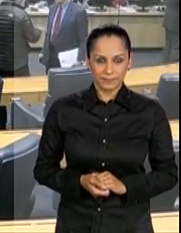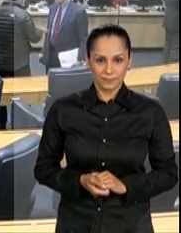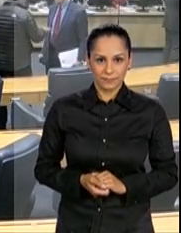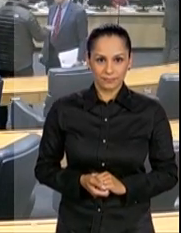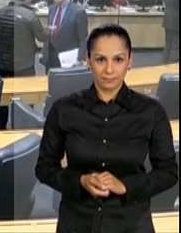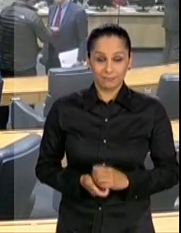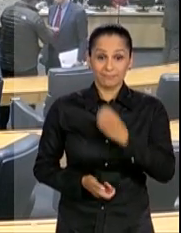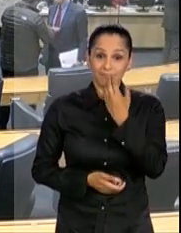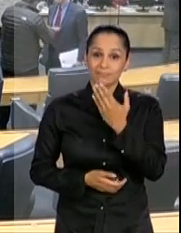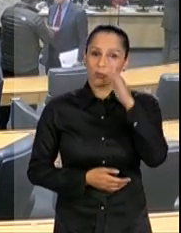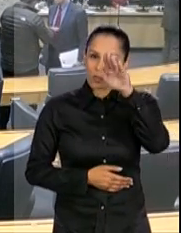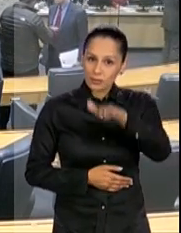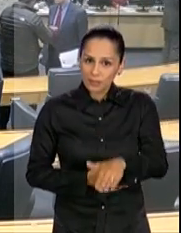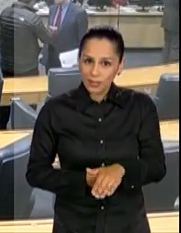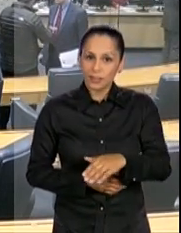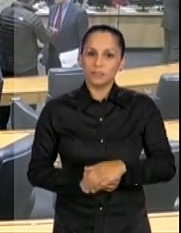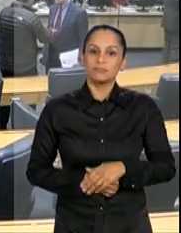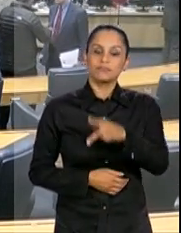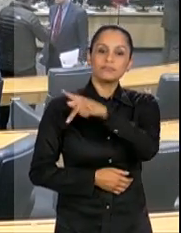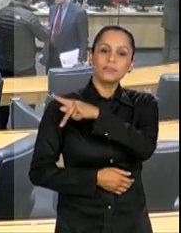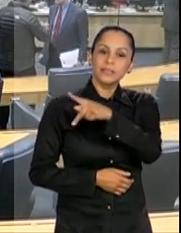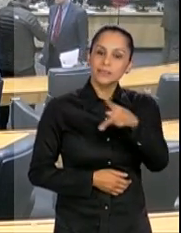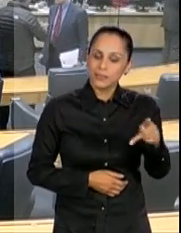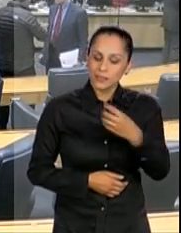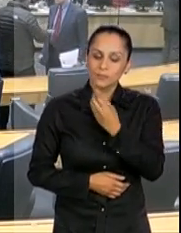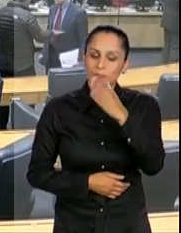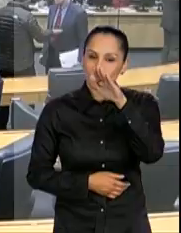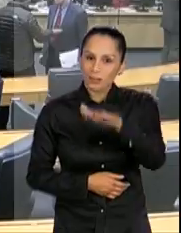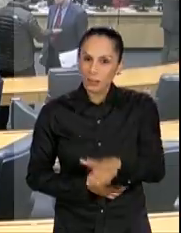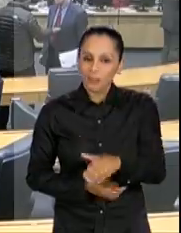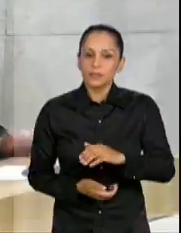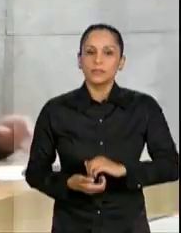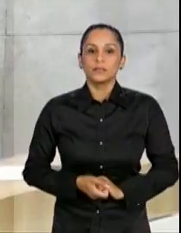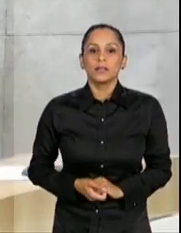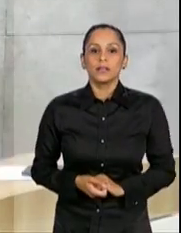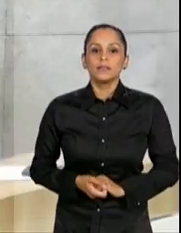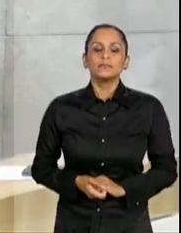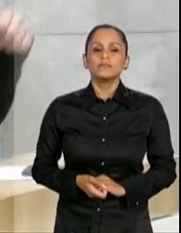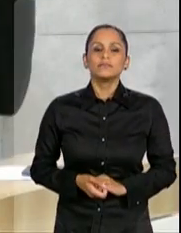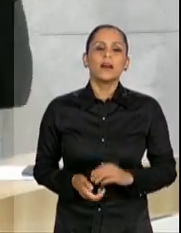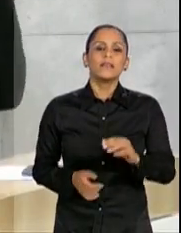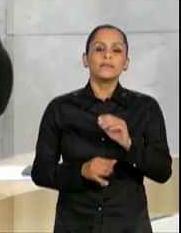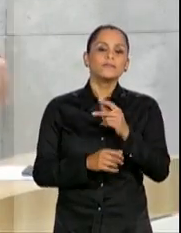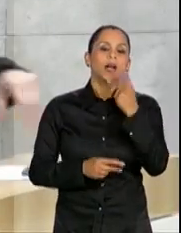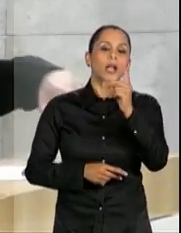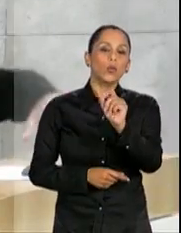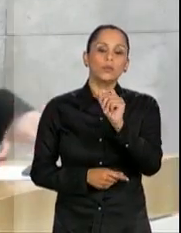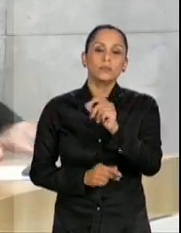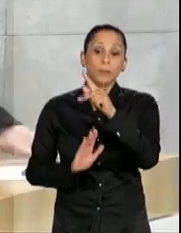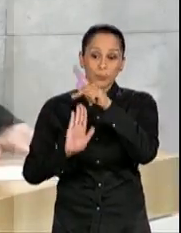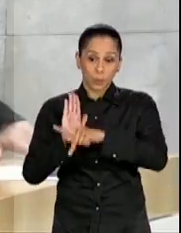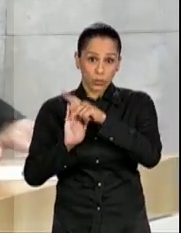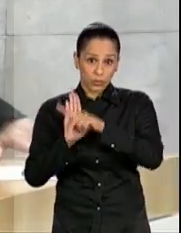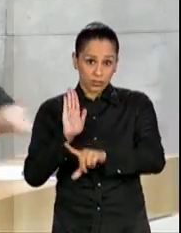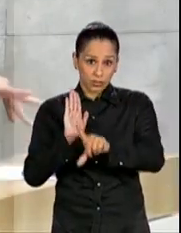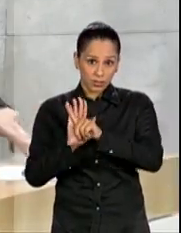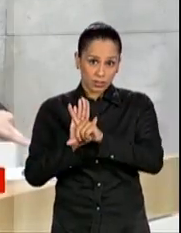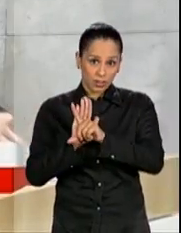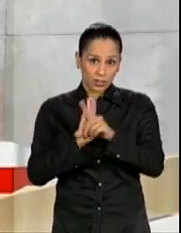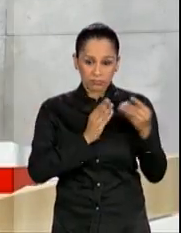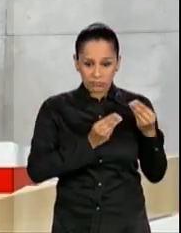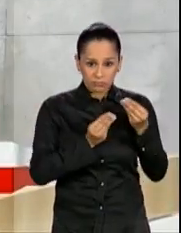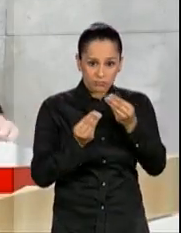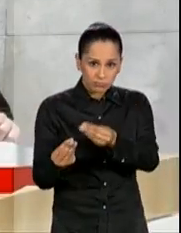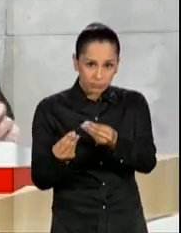Boa tarde, boa tarde, presidente. Eu quero falar sobre um projeto de lei encaminhado no final do semestre passado pelo